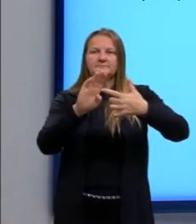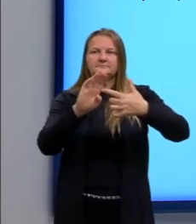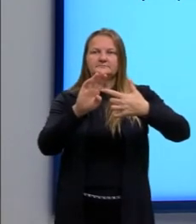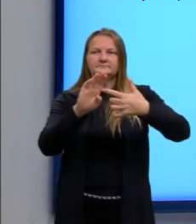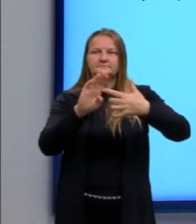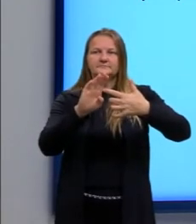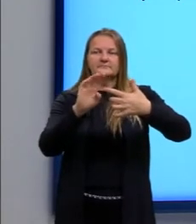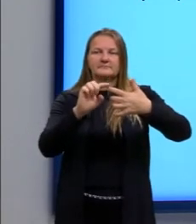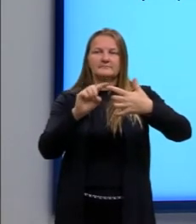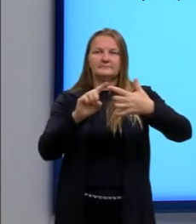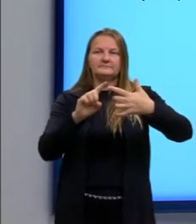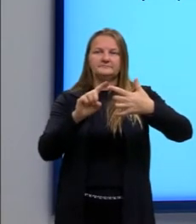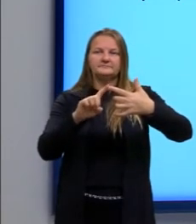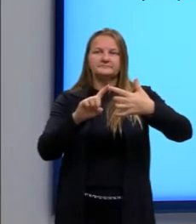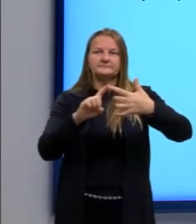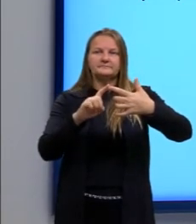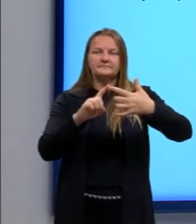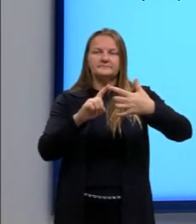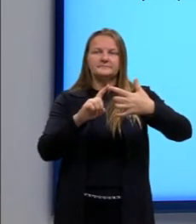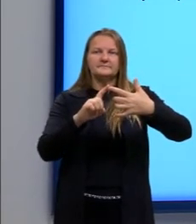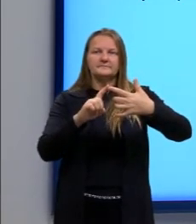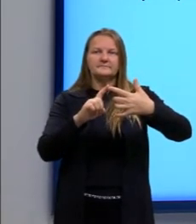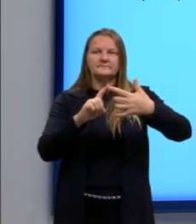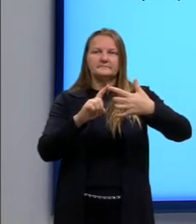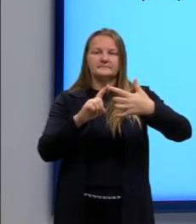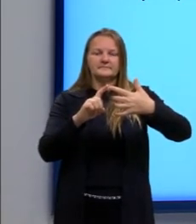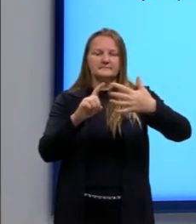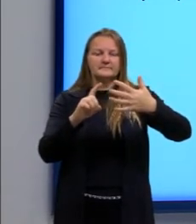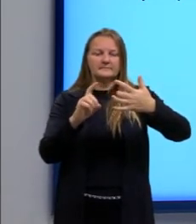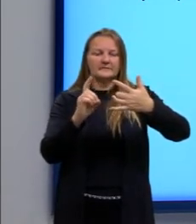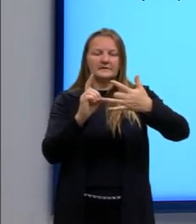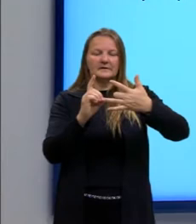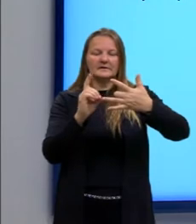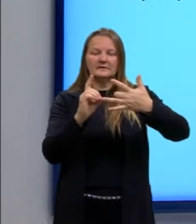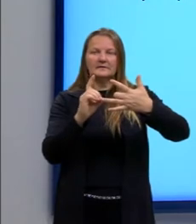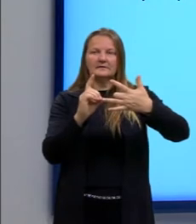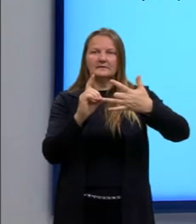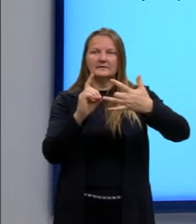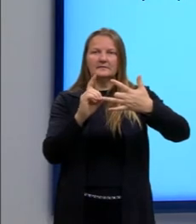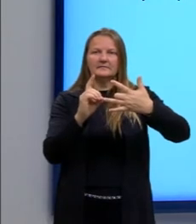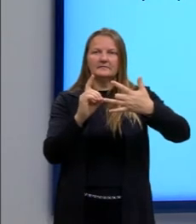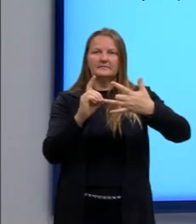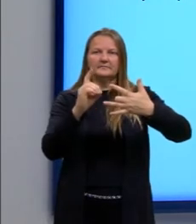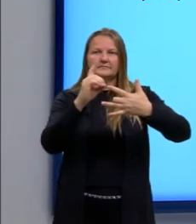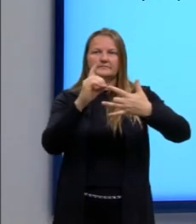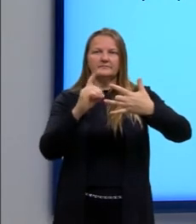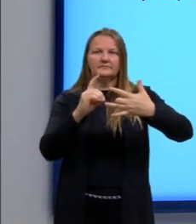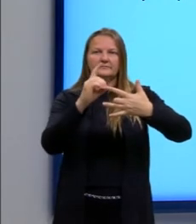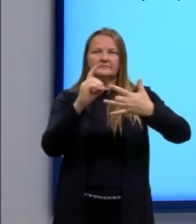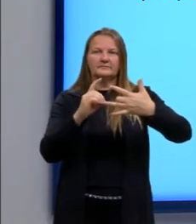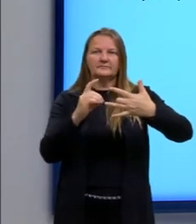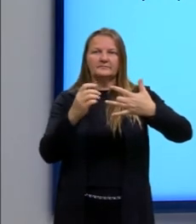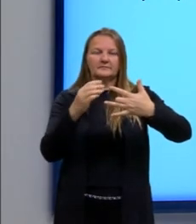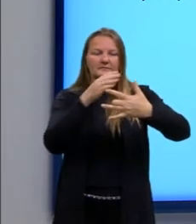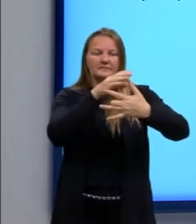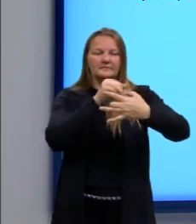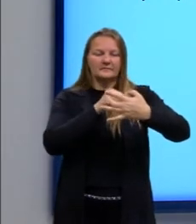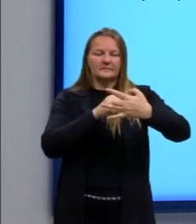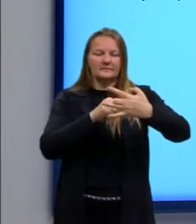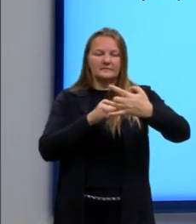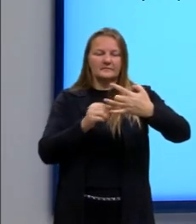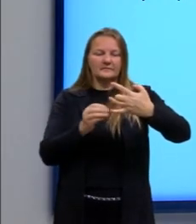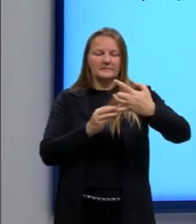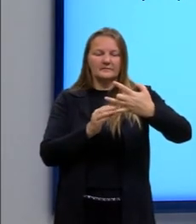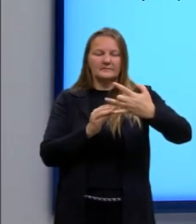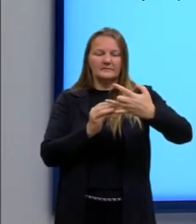onde a gente tem V1 igual a V2 e a opção D, V1 igual a V2. Podemos eliminar as outras,